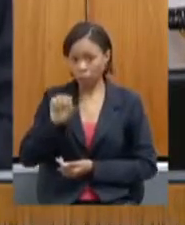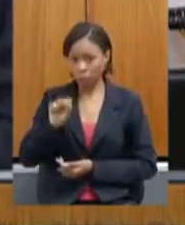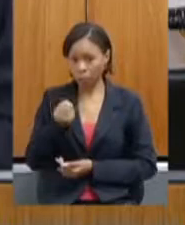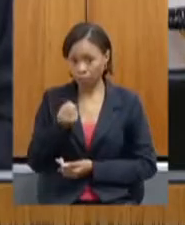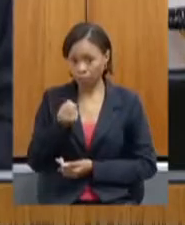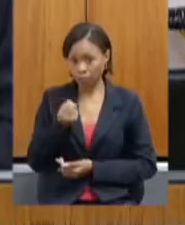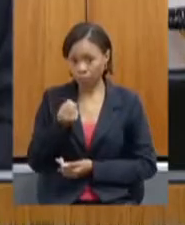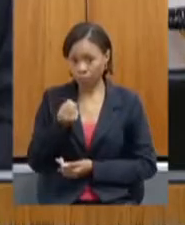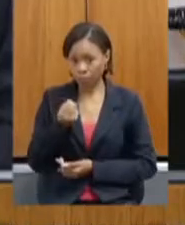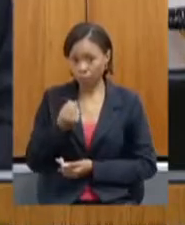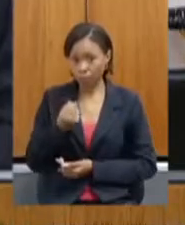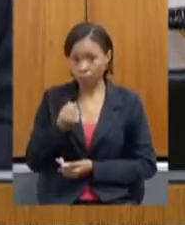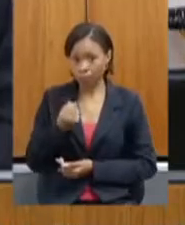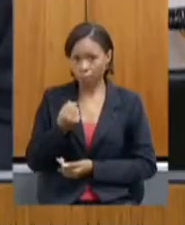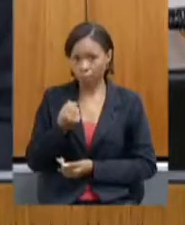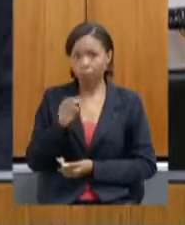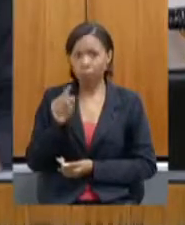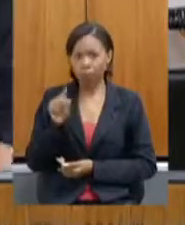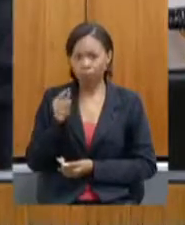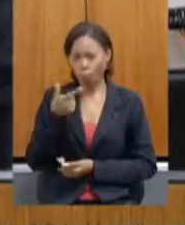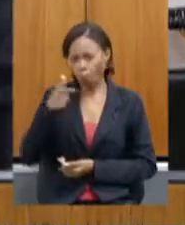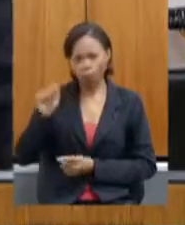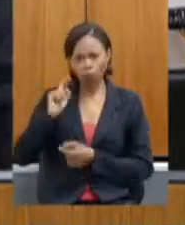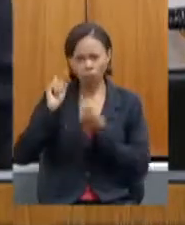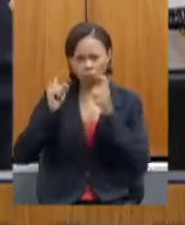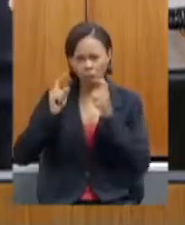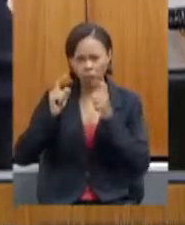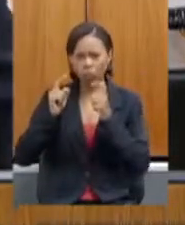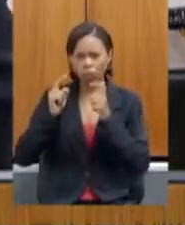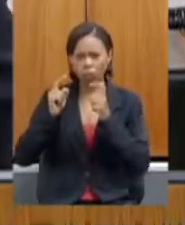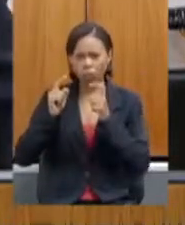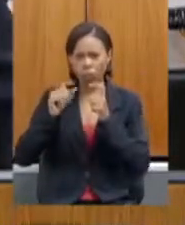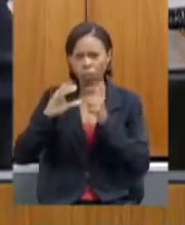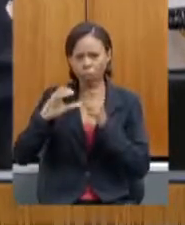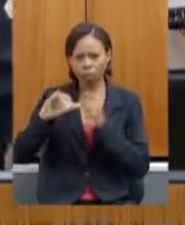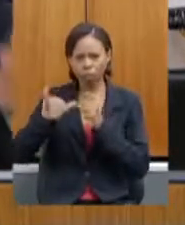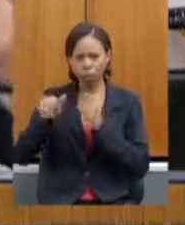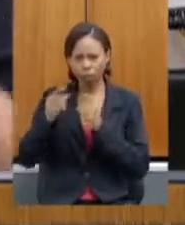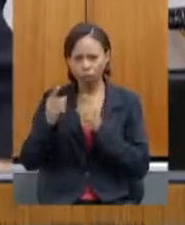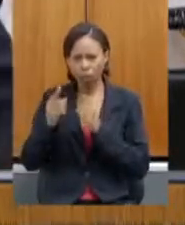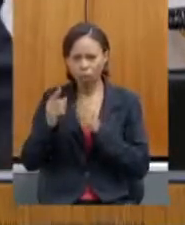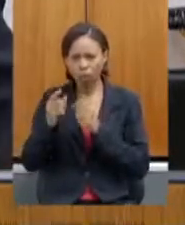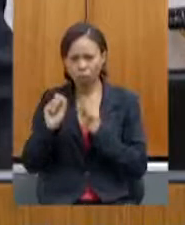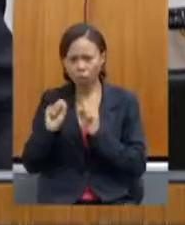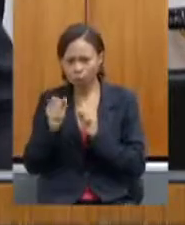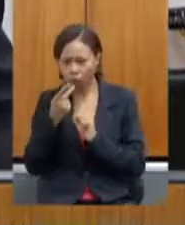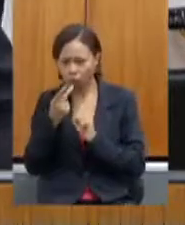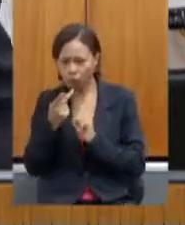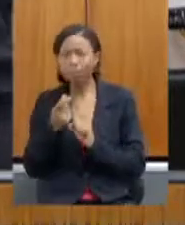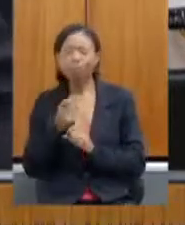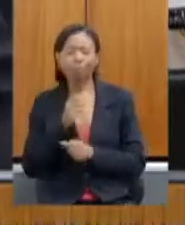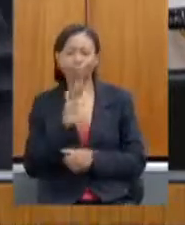Deputado Zé Reis está numa outra reunião na CCJ. Deputado Zé Reis, em condições. Olá, presidente.